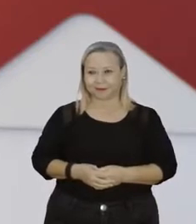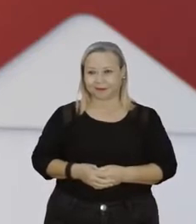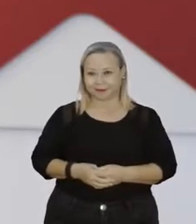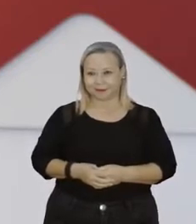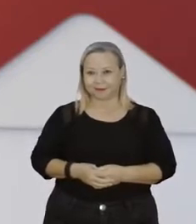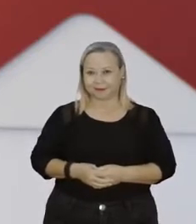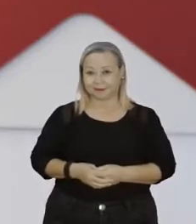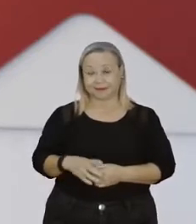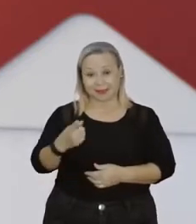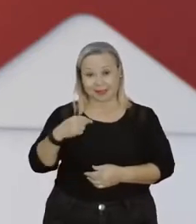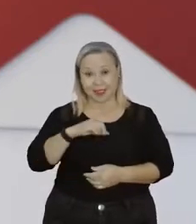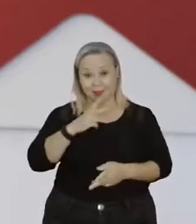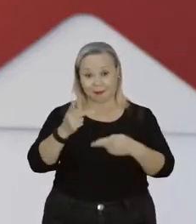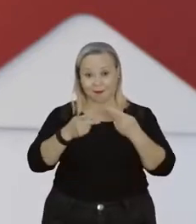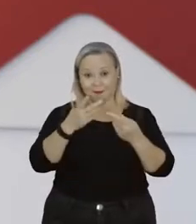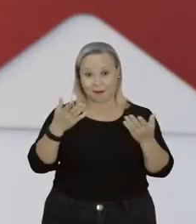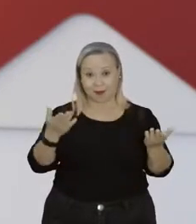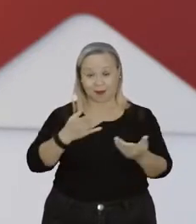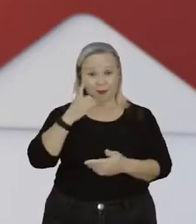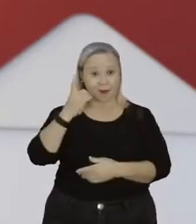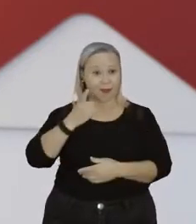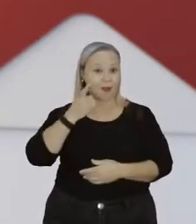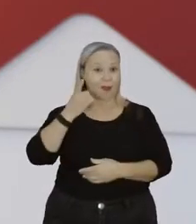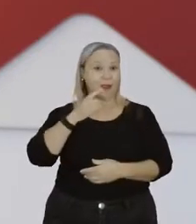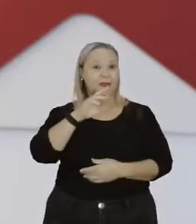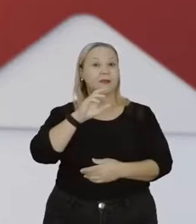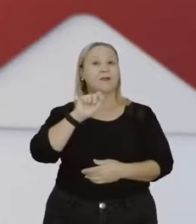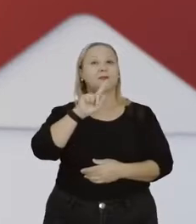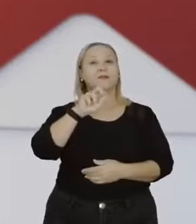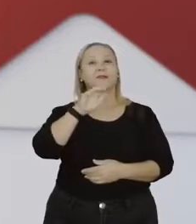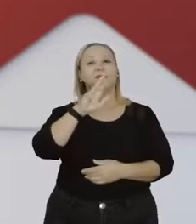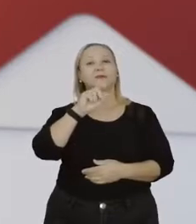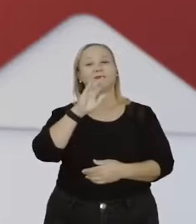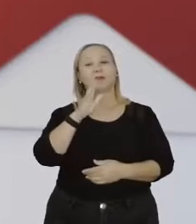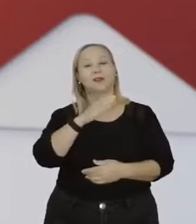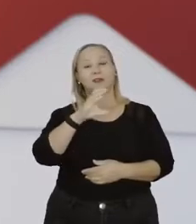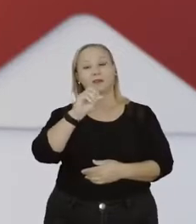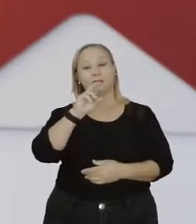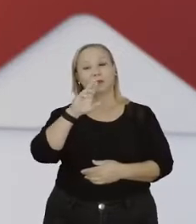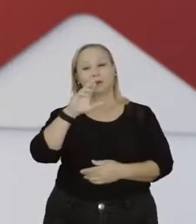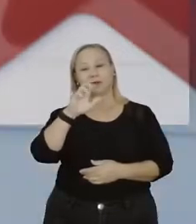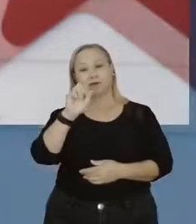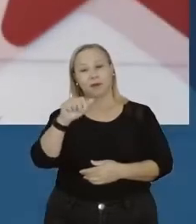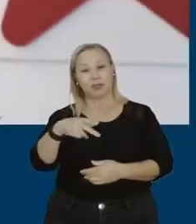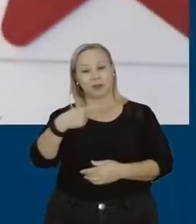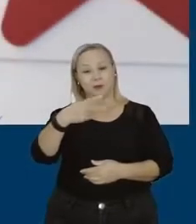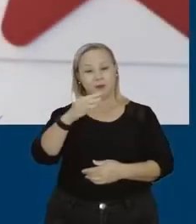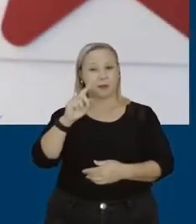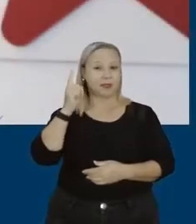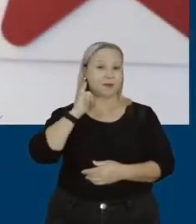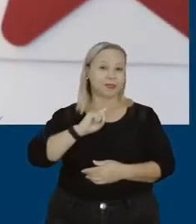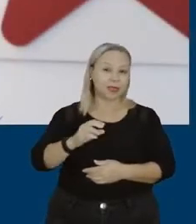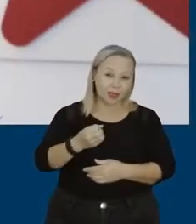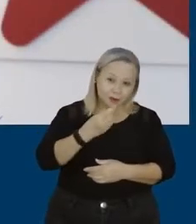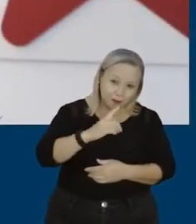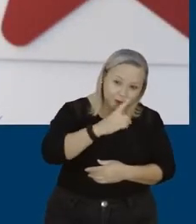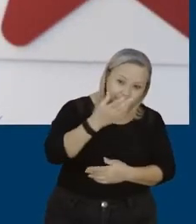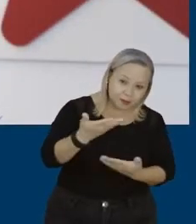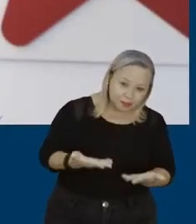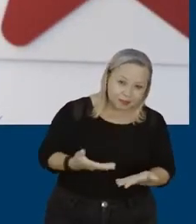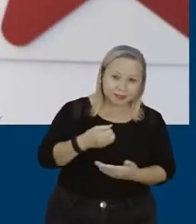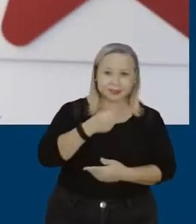A gente fala agora com o deputado Rogério Correia do PT de Minas Gerais. Bom dia, deputado. Como vai?